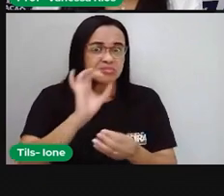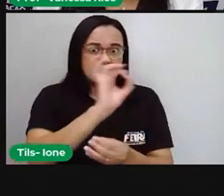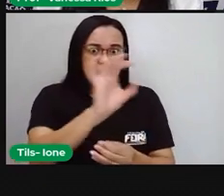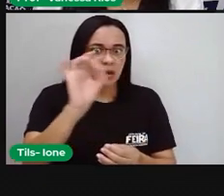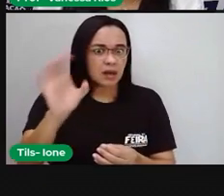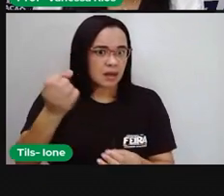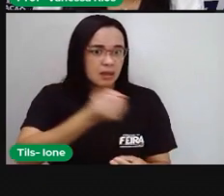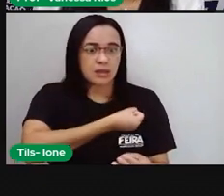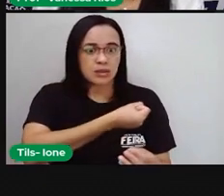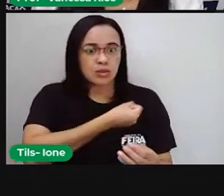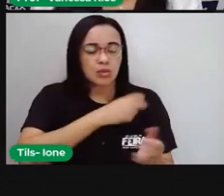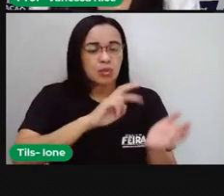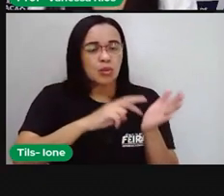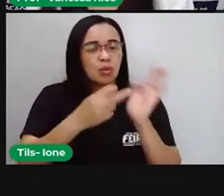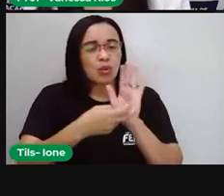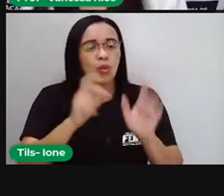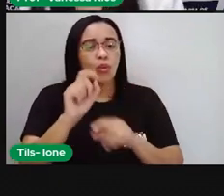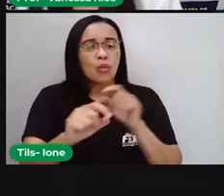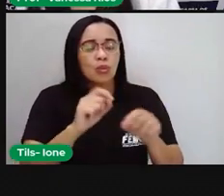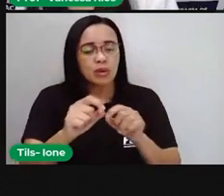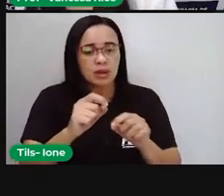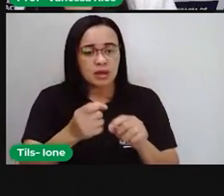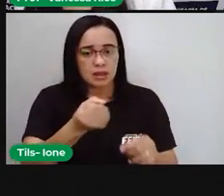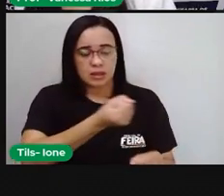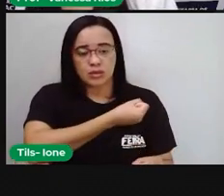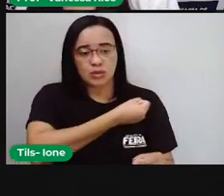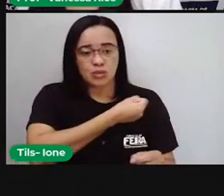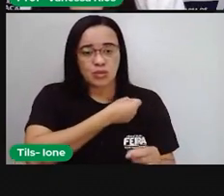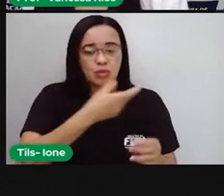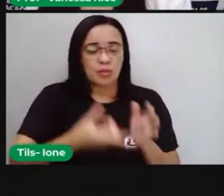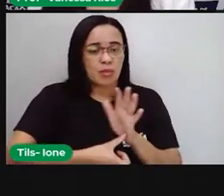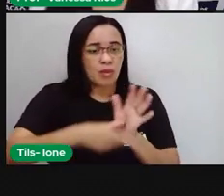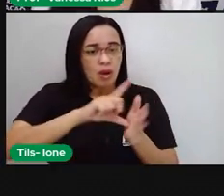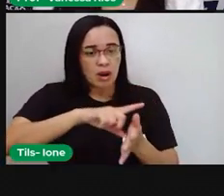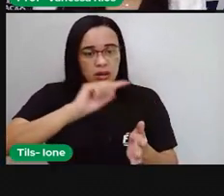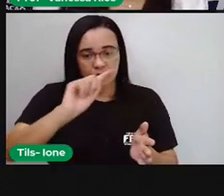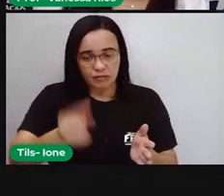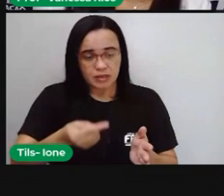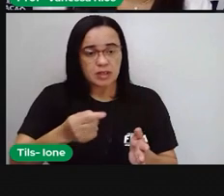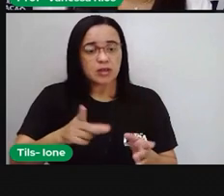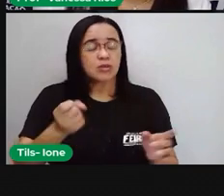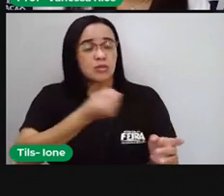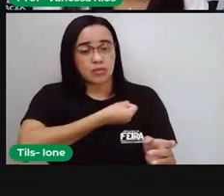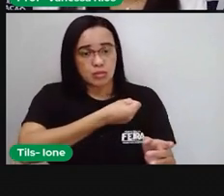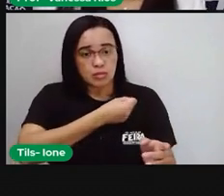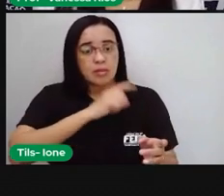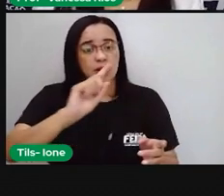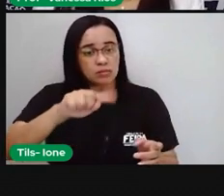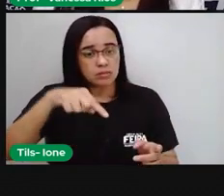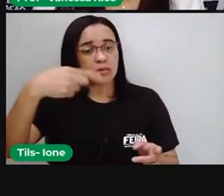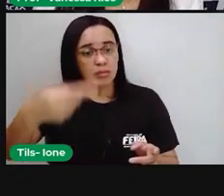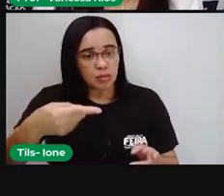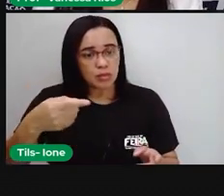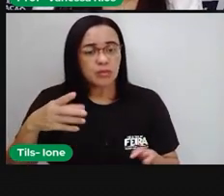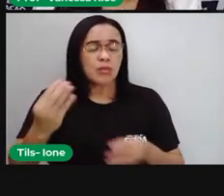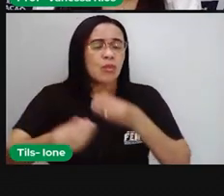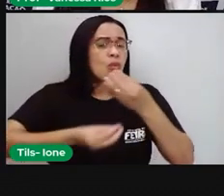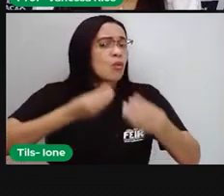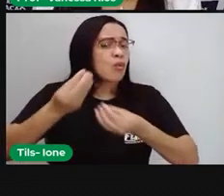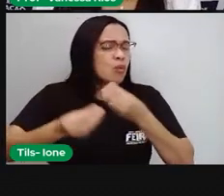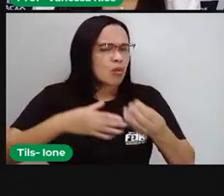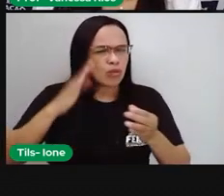significa? Existem números antes da vírgula? Números depois da vírgula? Como é que a gente